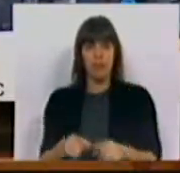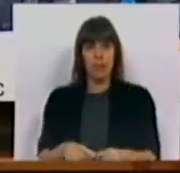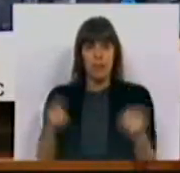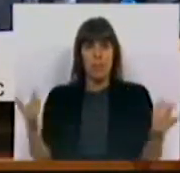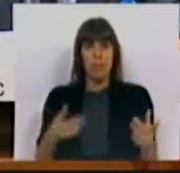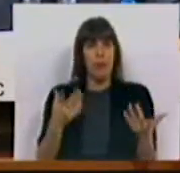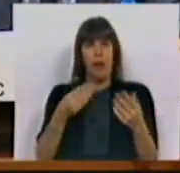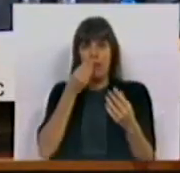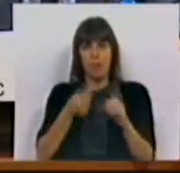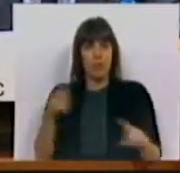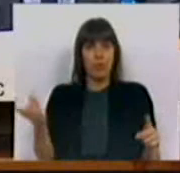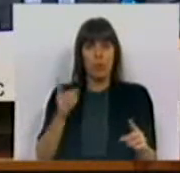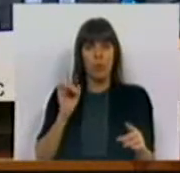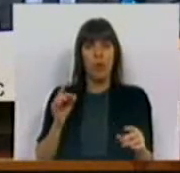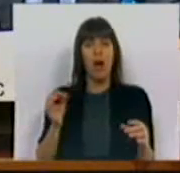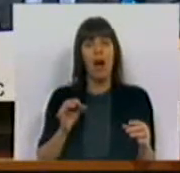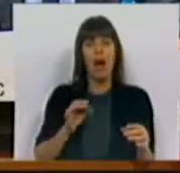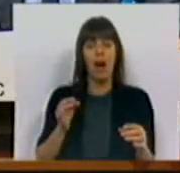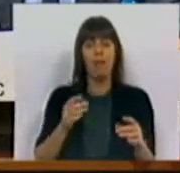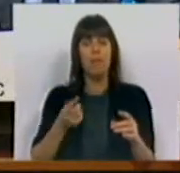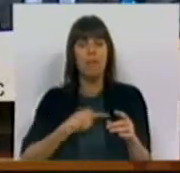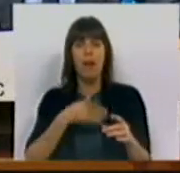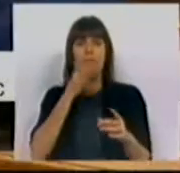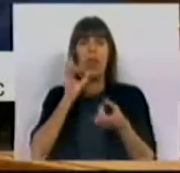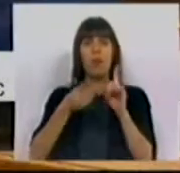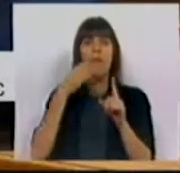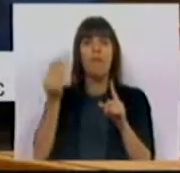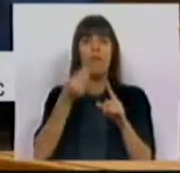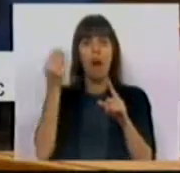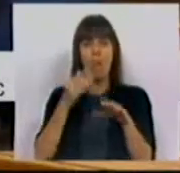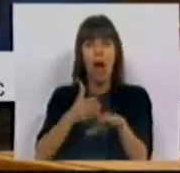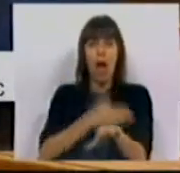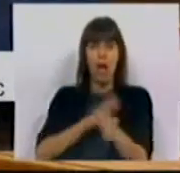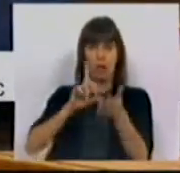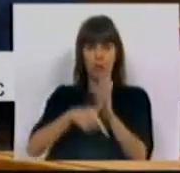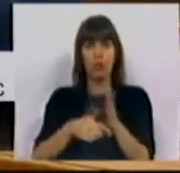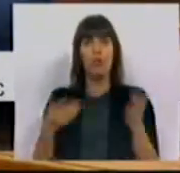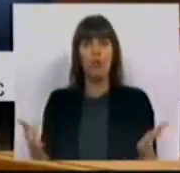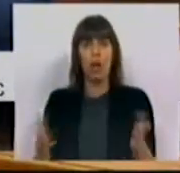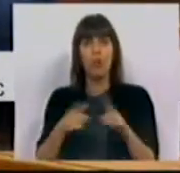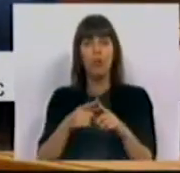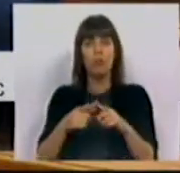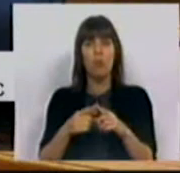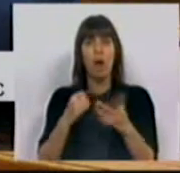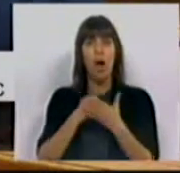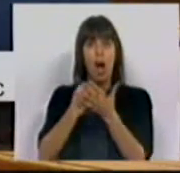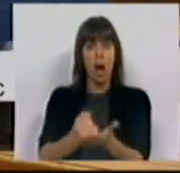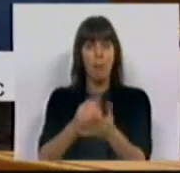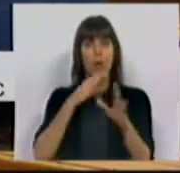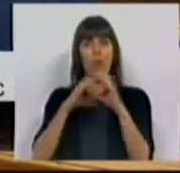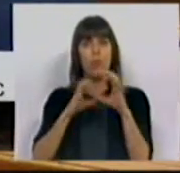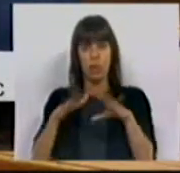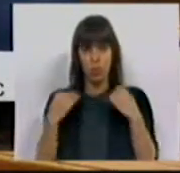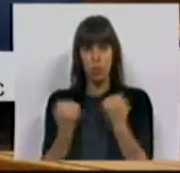confrangedor que, obviamente, não posso deixar de falar do famoso anteprojeto para os apoios para a